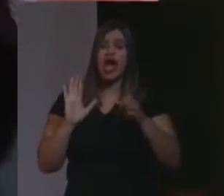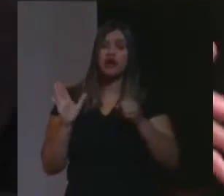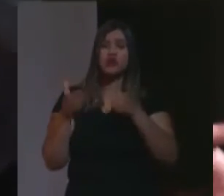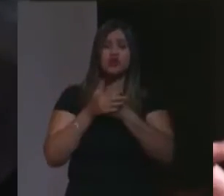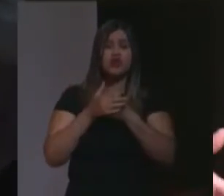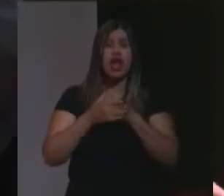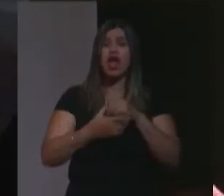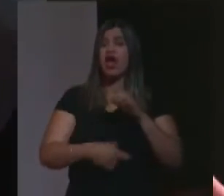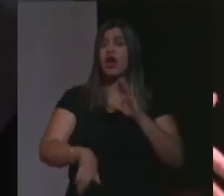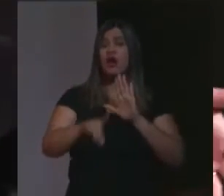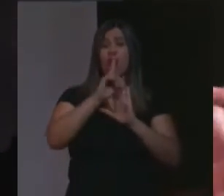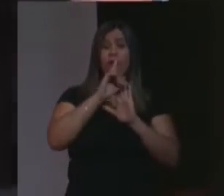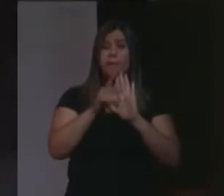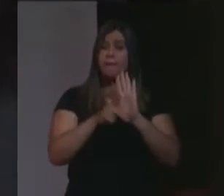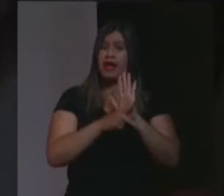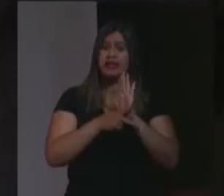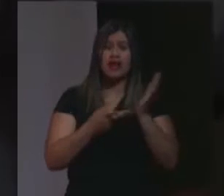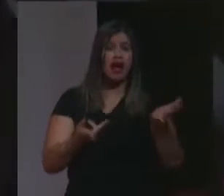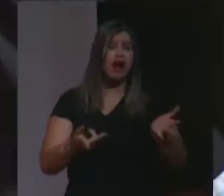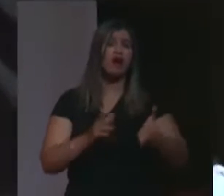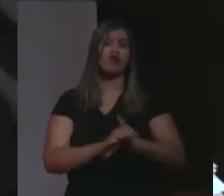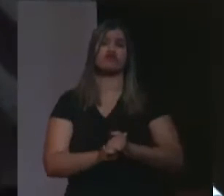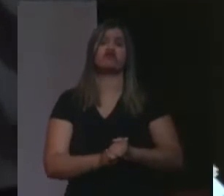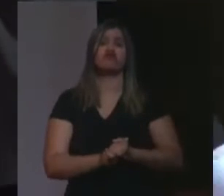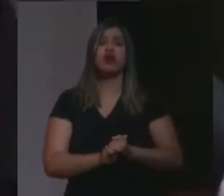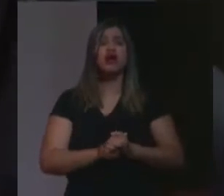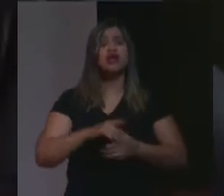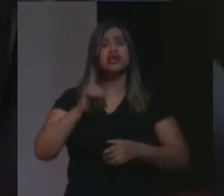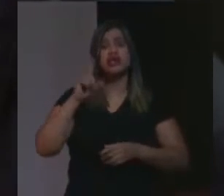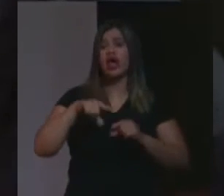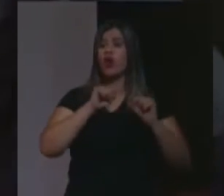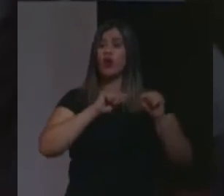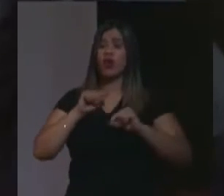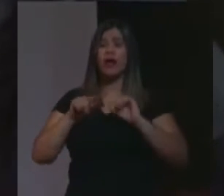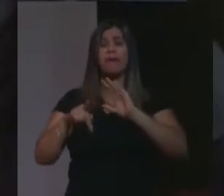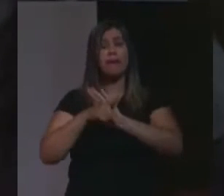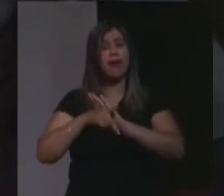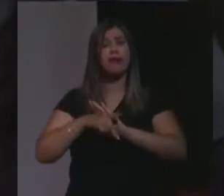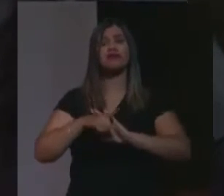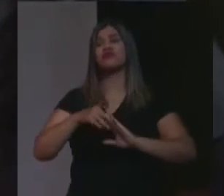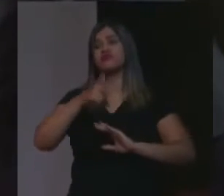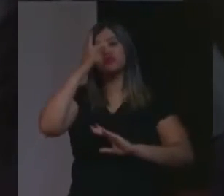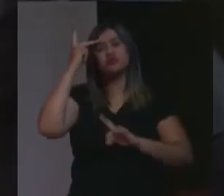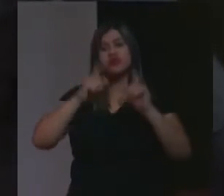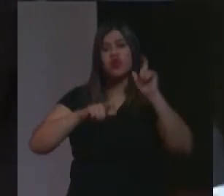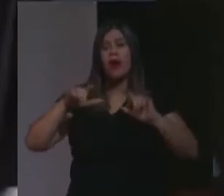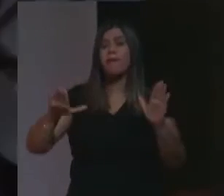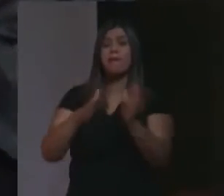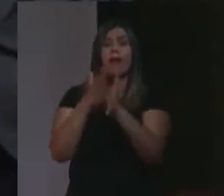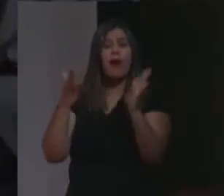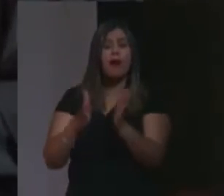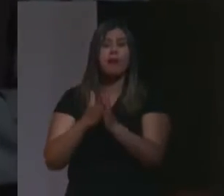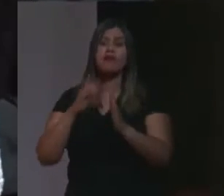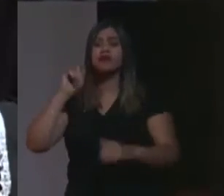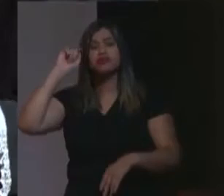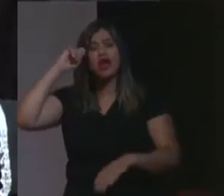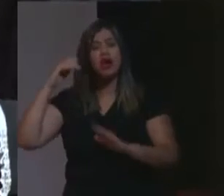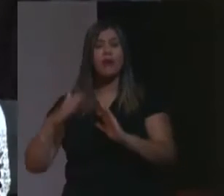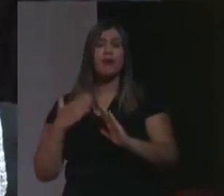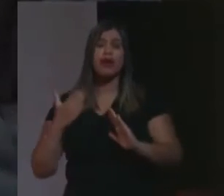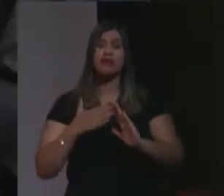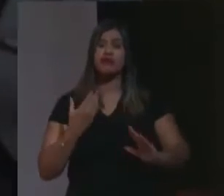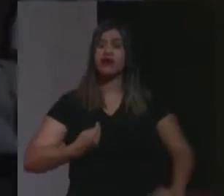direito penal a qualquer custo, que é a execução sumária de pobres e negros na periferia. Essa não é a nossa